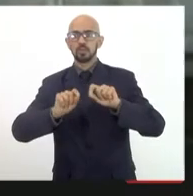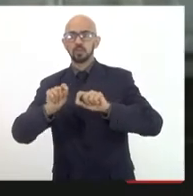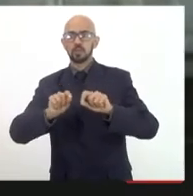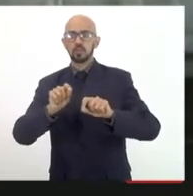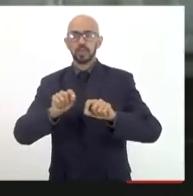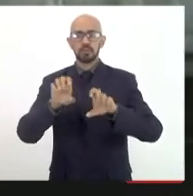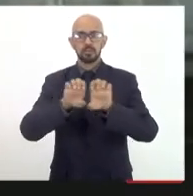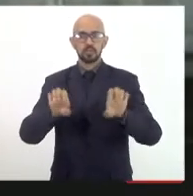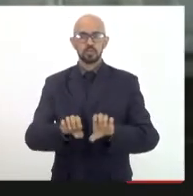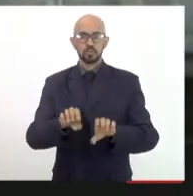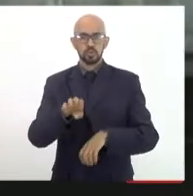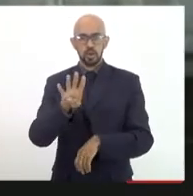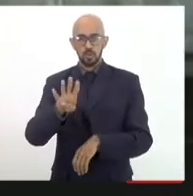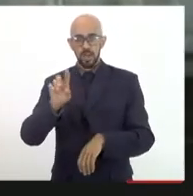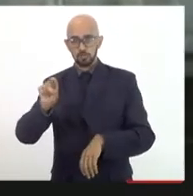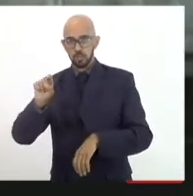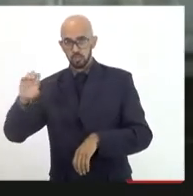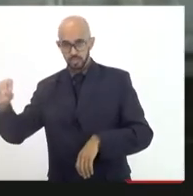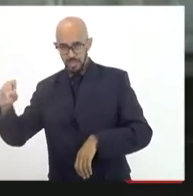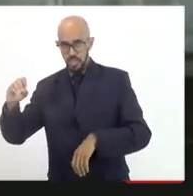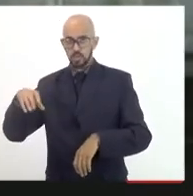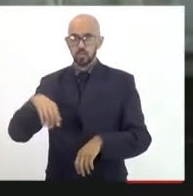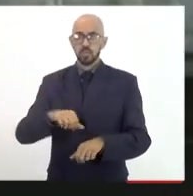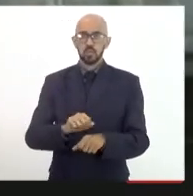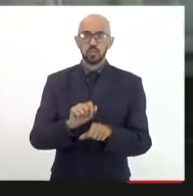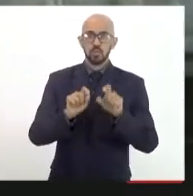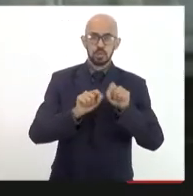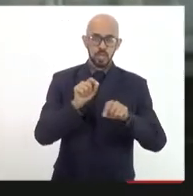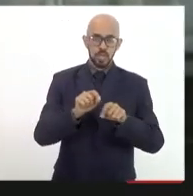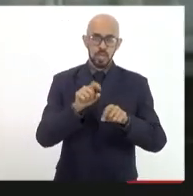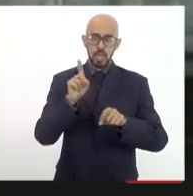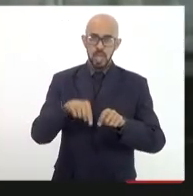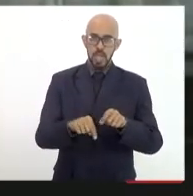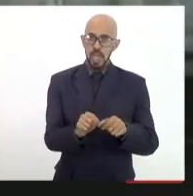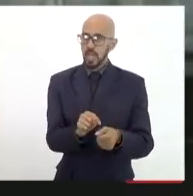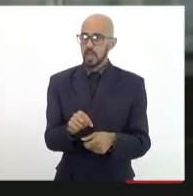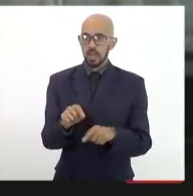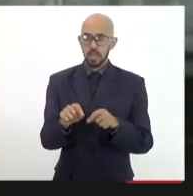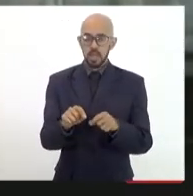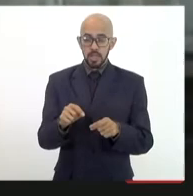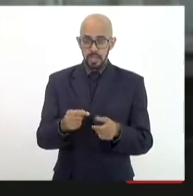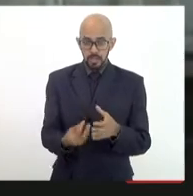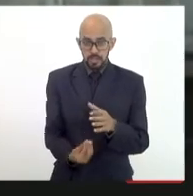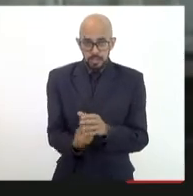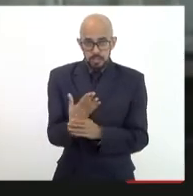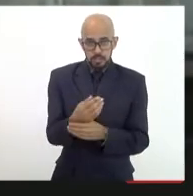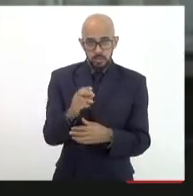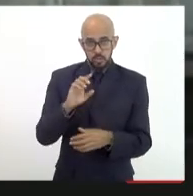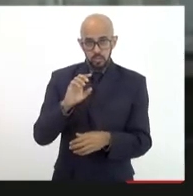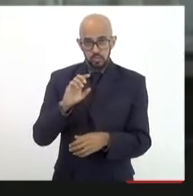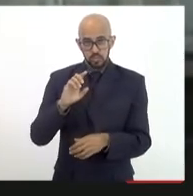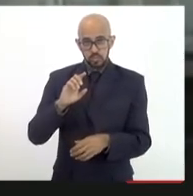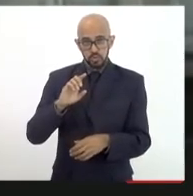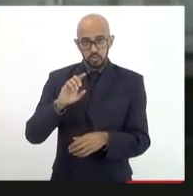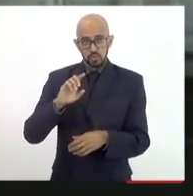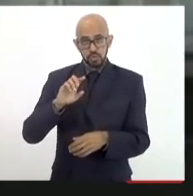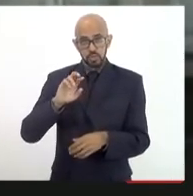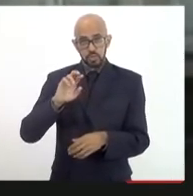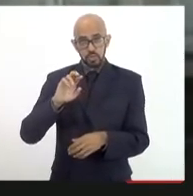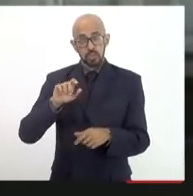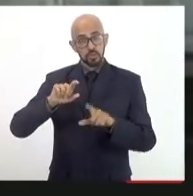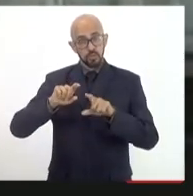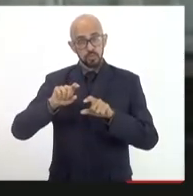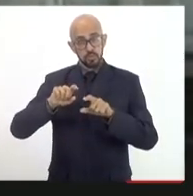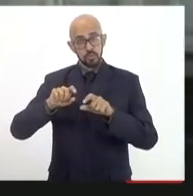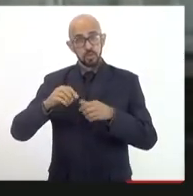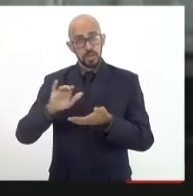.0, para não falar apenas da saúde, isto envolve desde a formação de recursos humanos, do apoio à pesquisa até o investimento